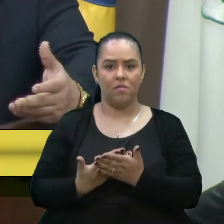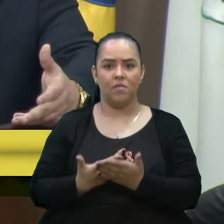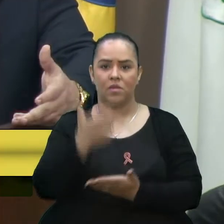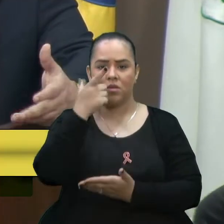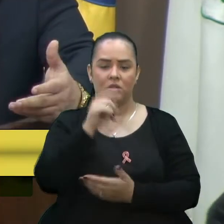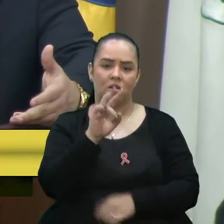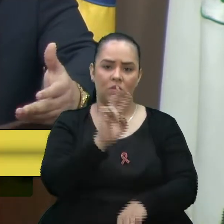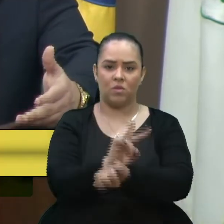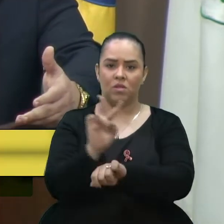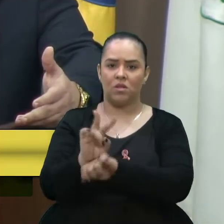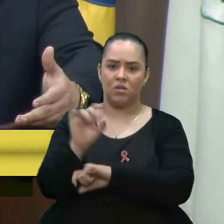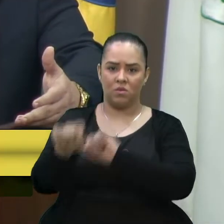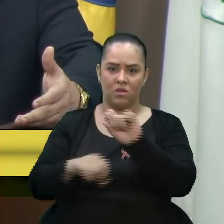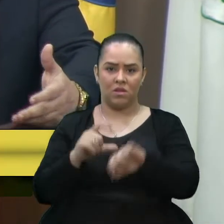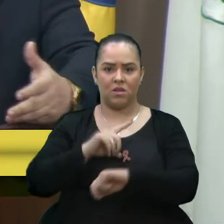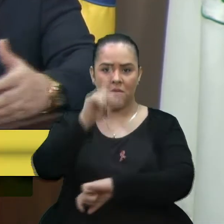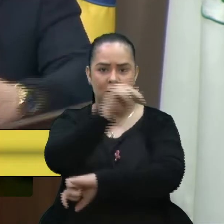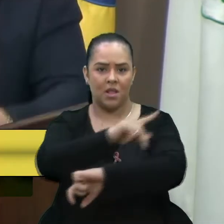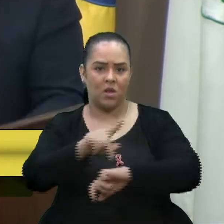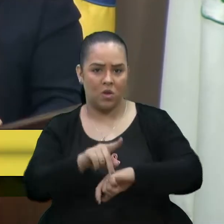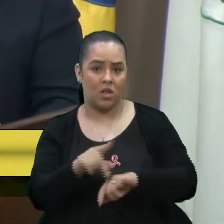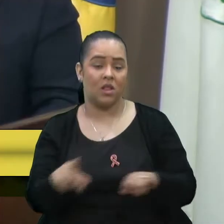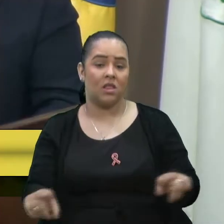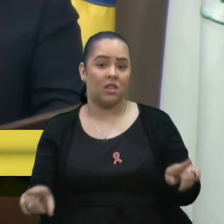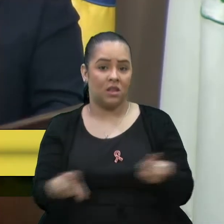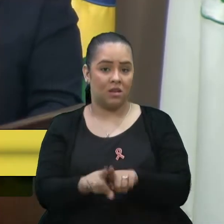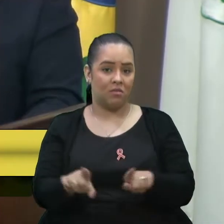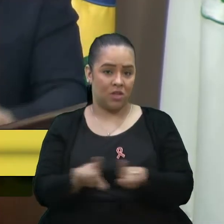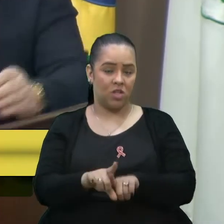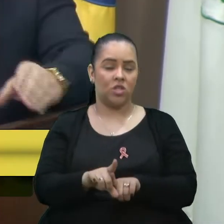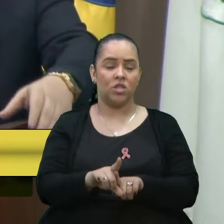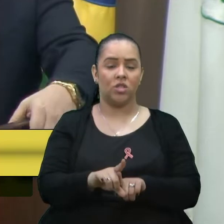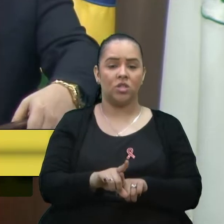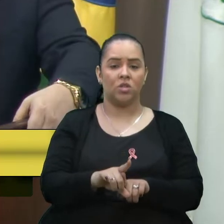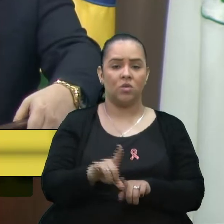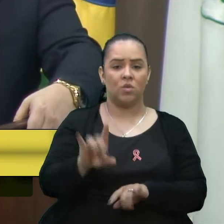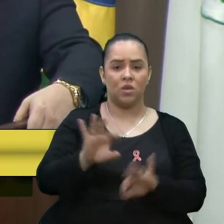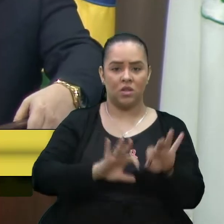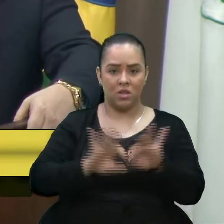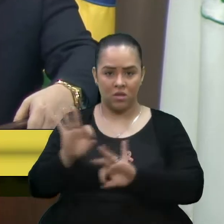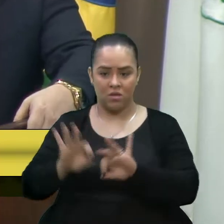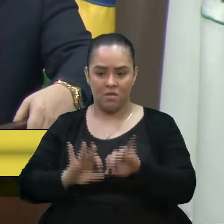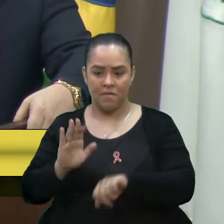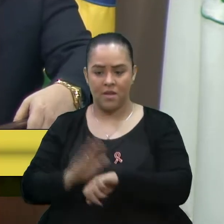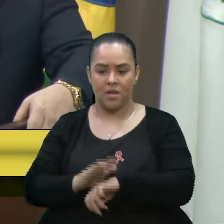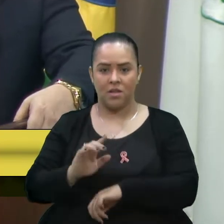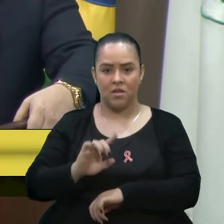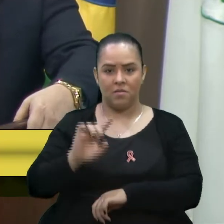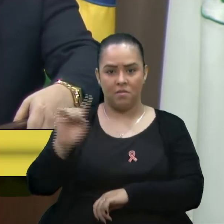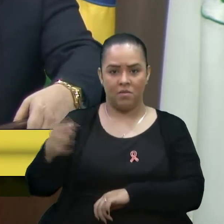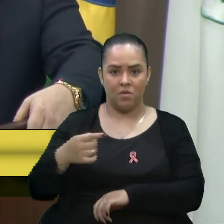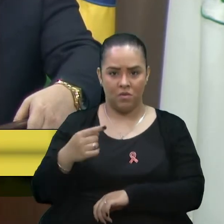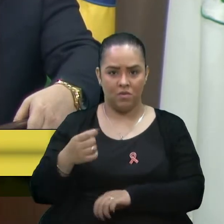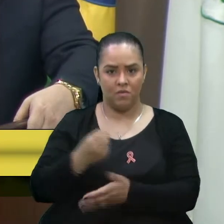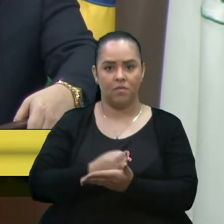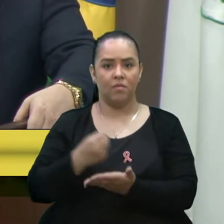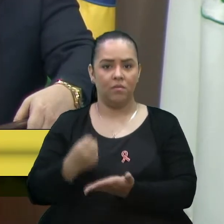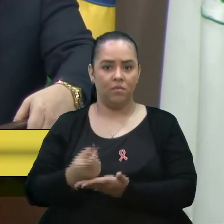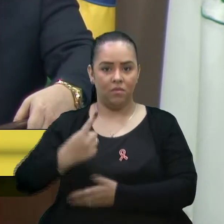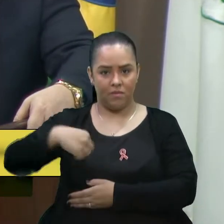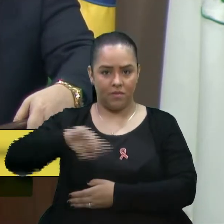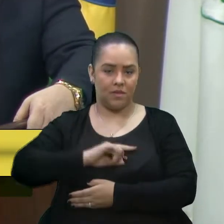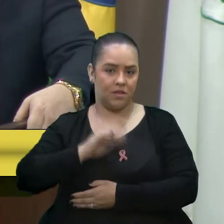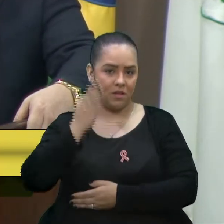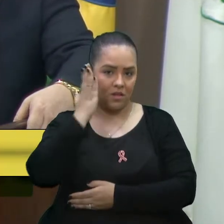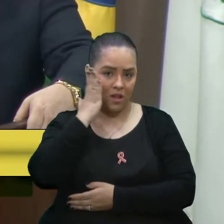cuidar da parte pedagógica e que está gerenciando e cuidando desses mais de mil contratos. Então, a gente sabe que o